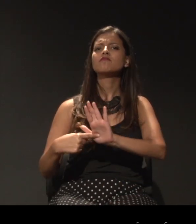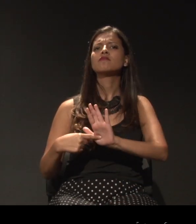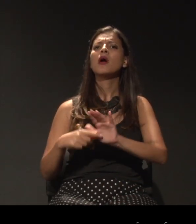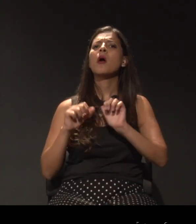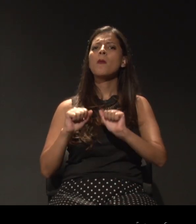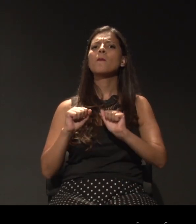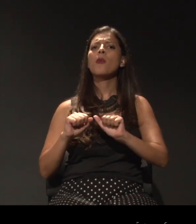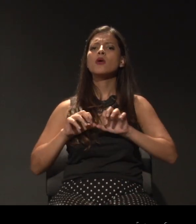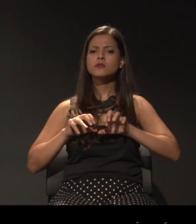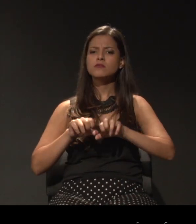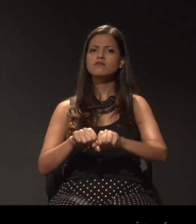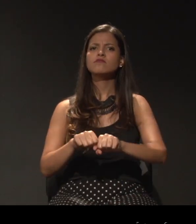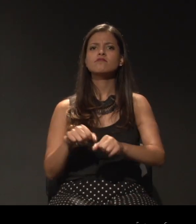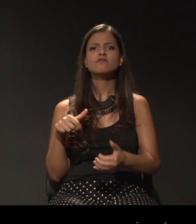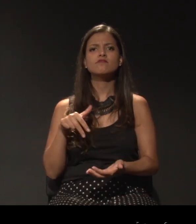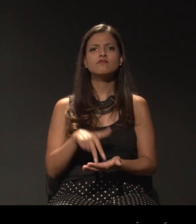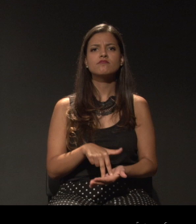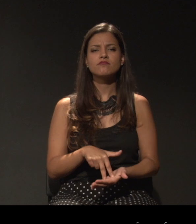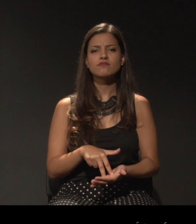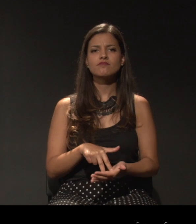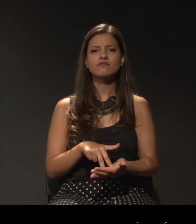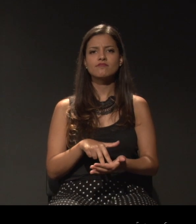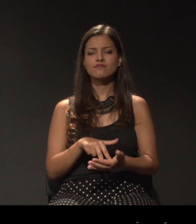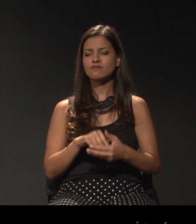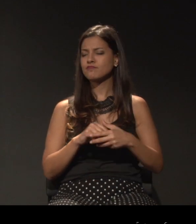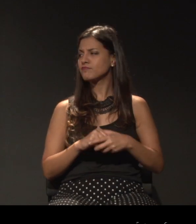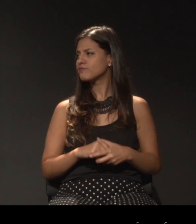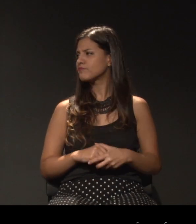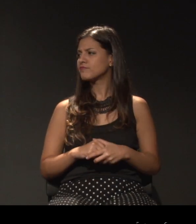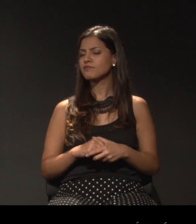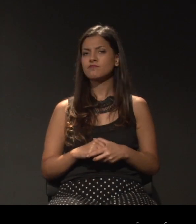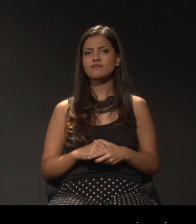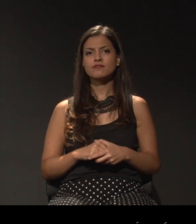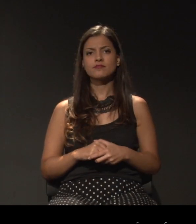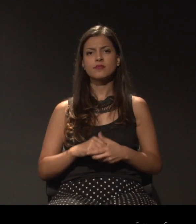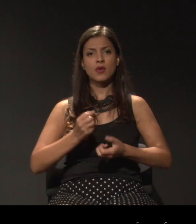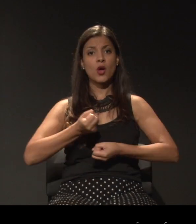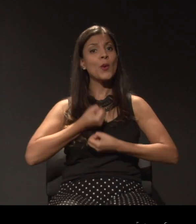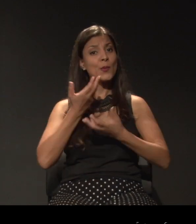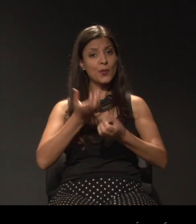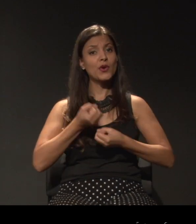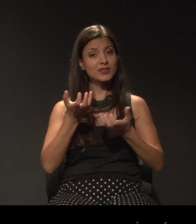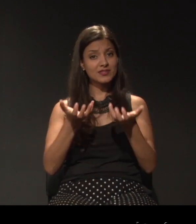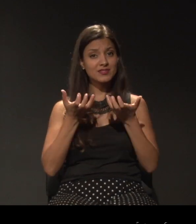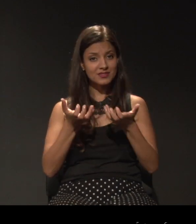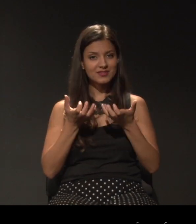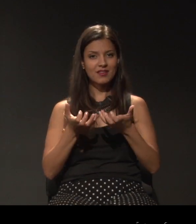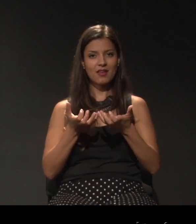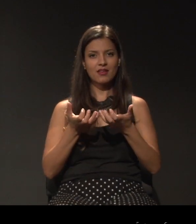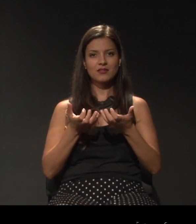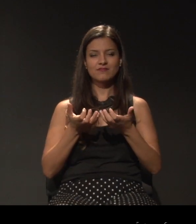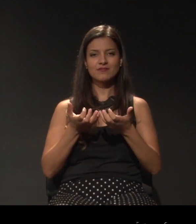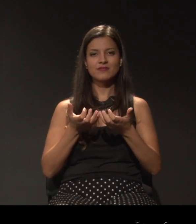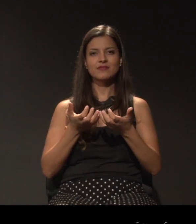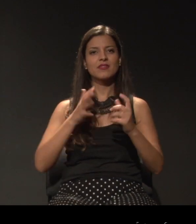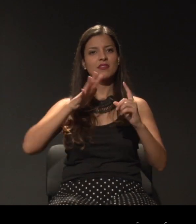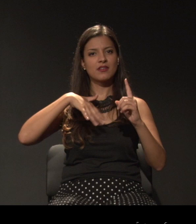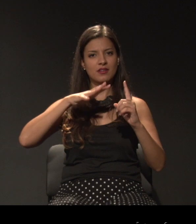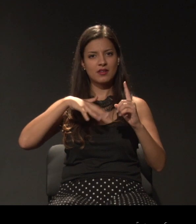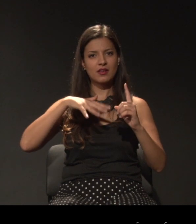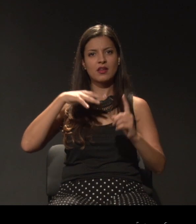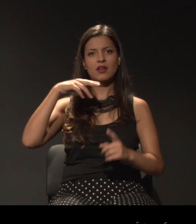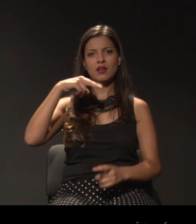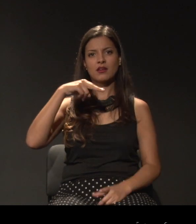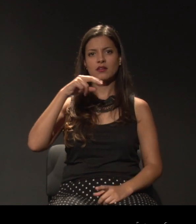de maneira mais plena. Eu queria recitar uma poesia que fiz em homenagem à Nanda